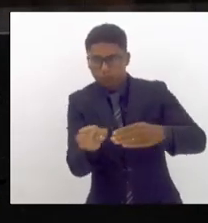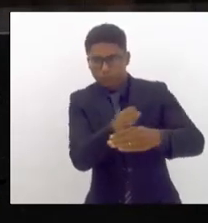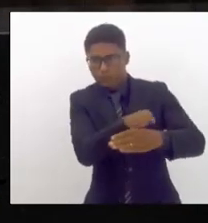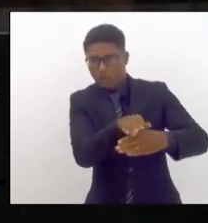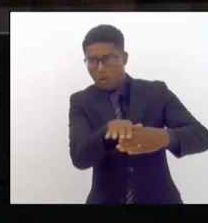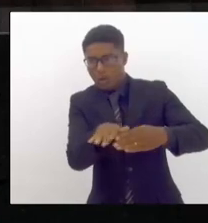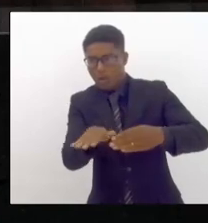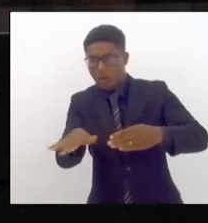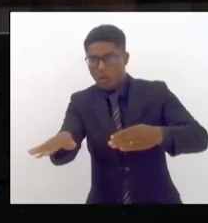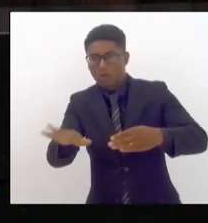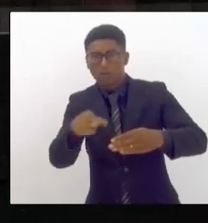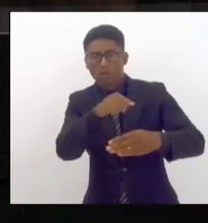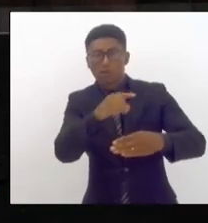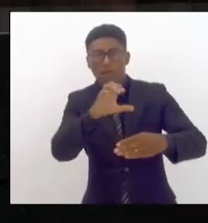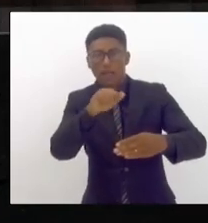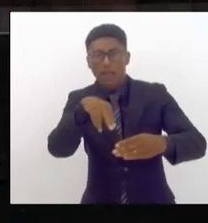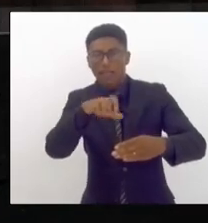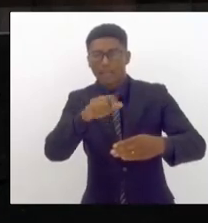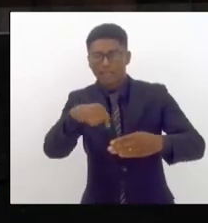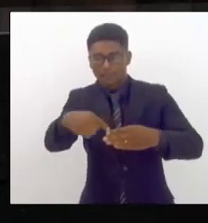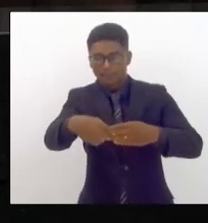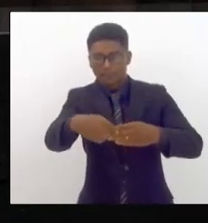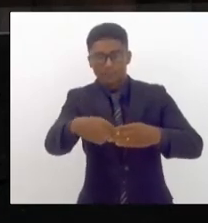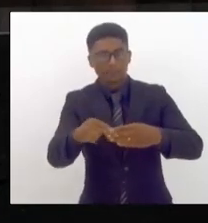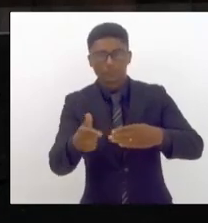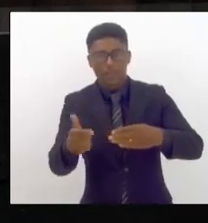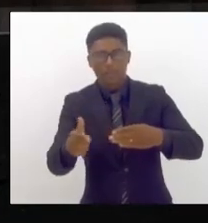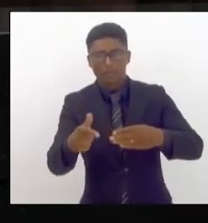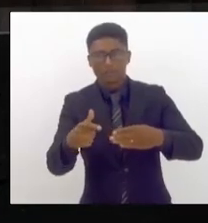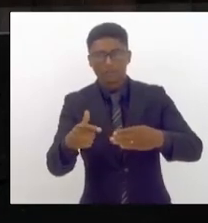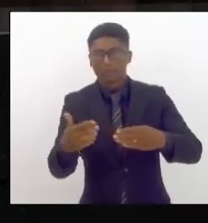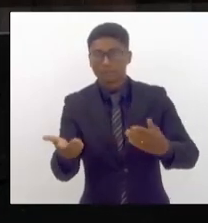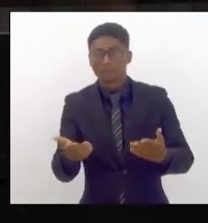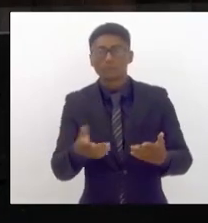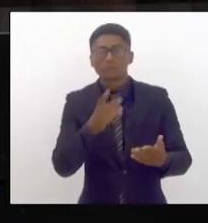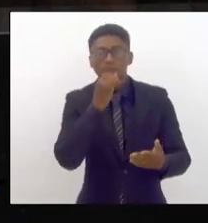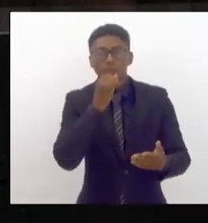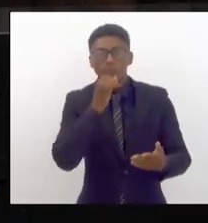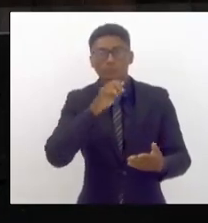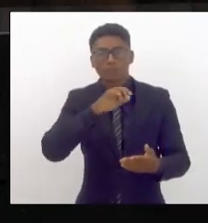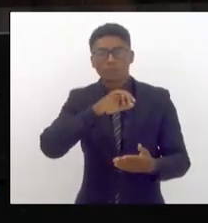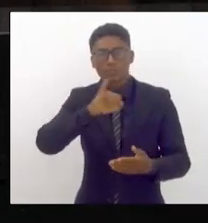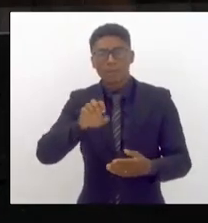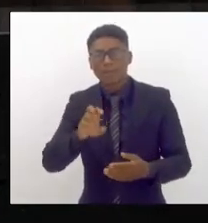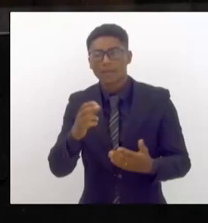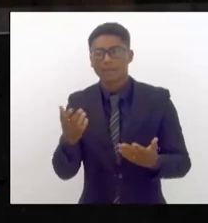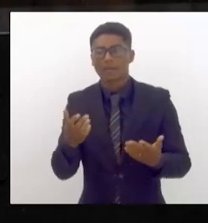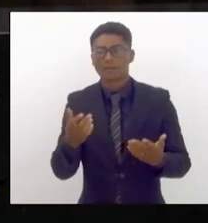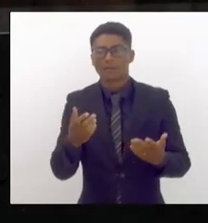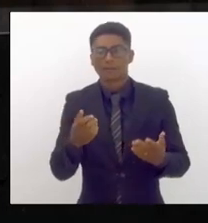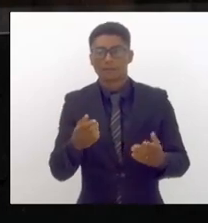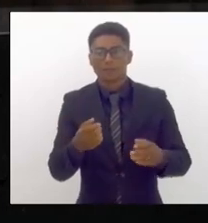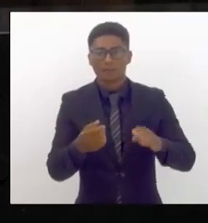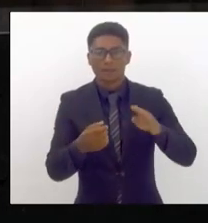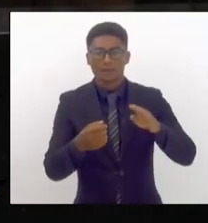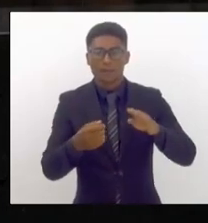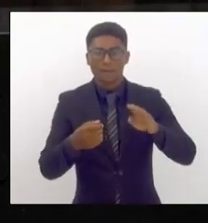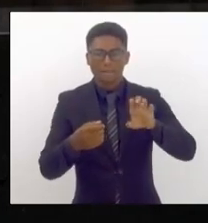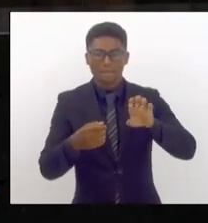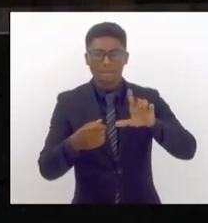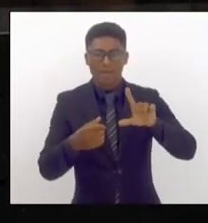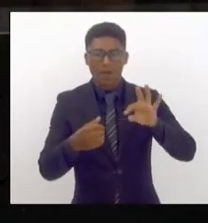canaletas não existem mais no ramal de Japeri no ramal de Belforros elas deixaram de existir não existe mais a